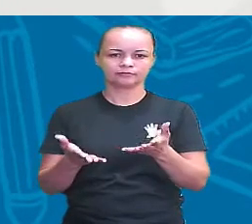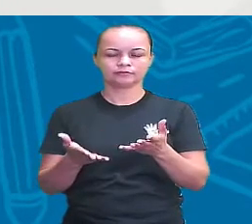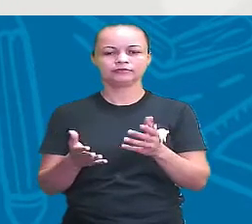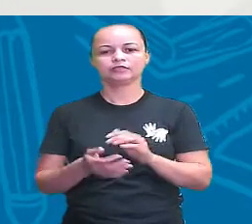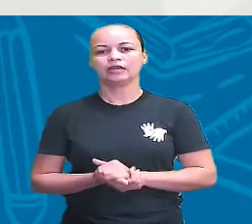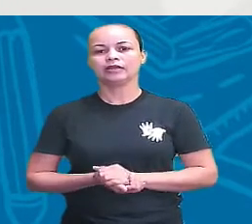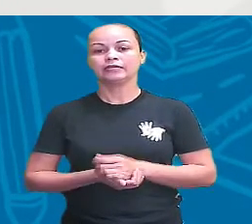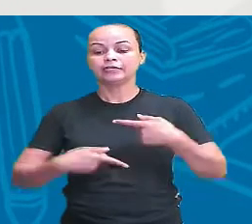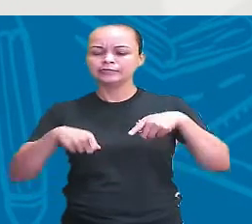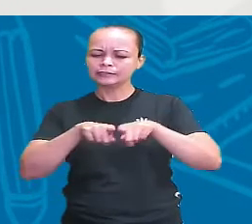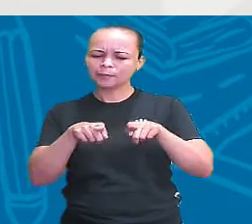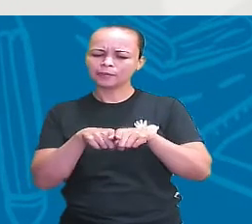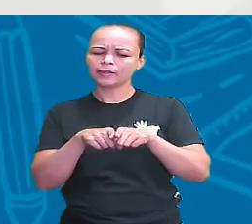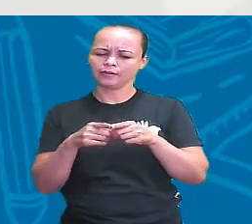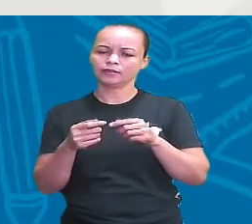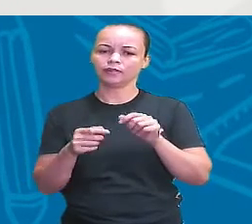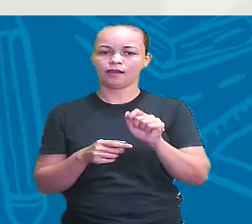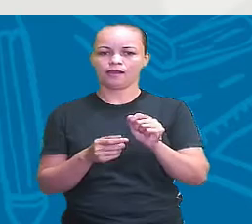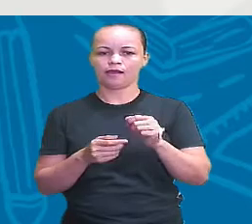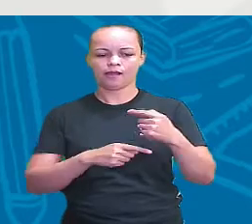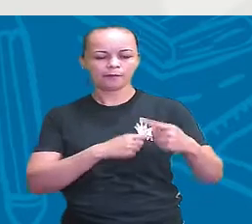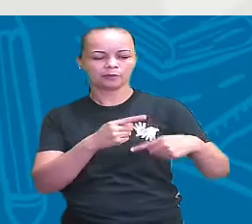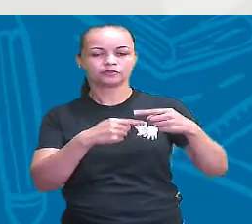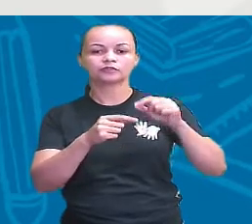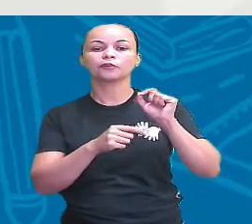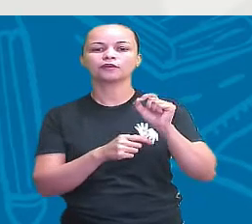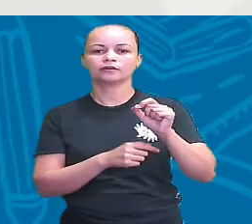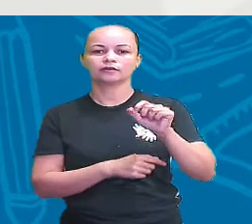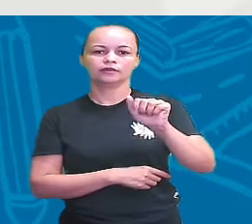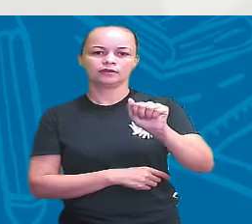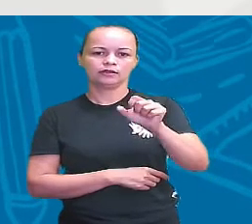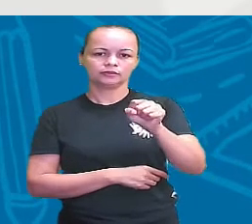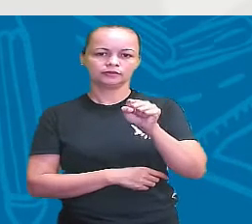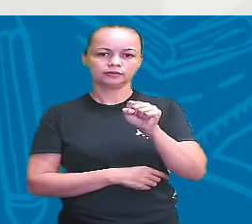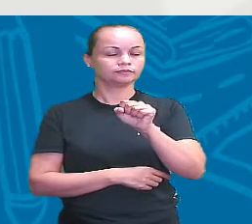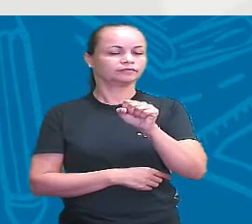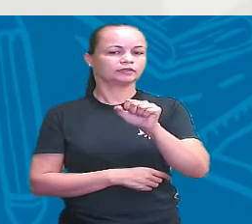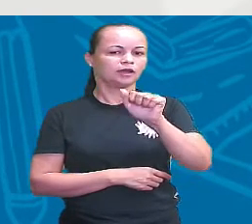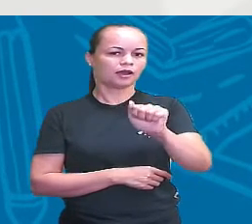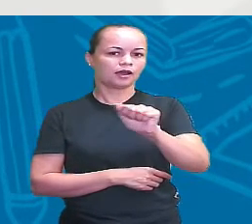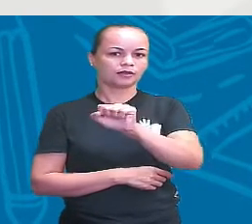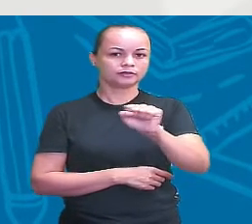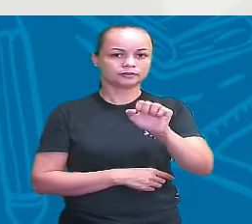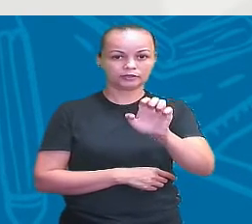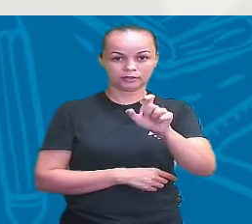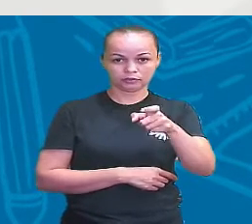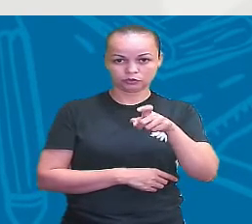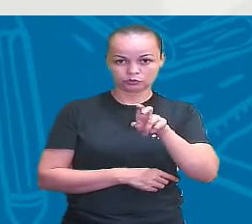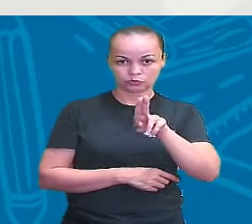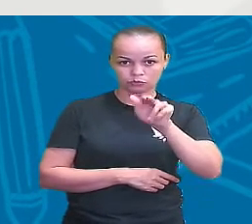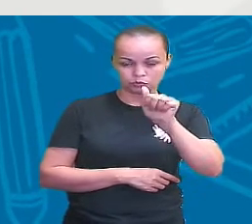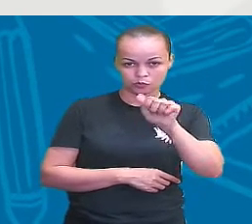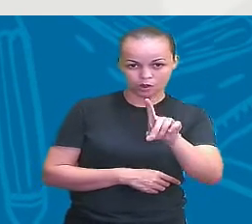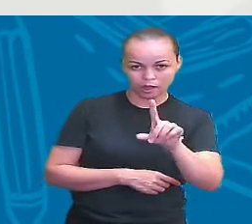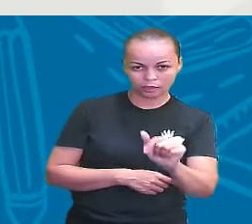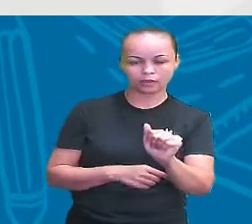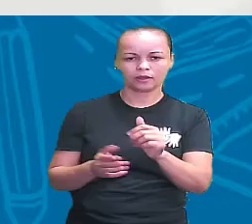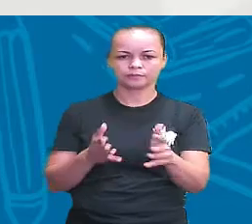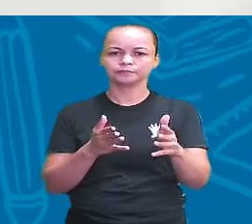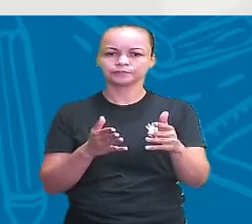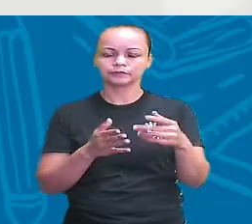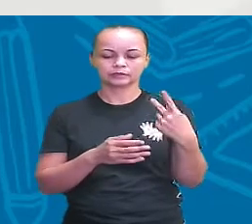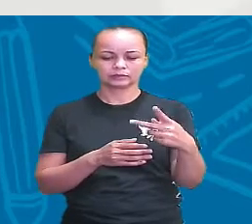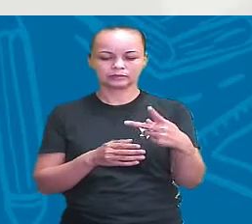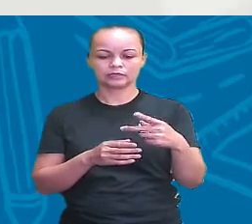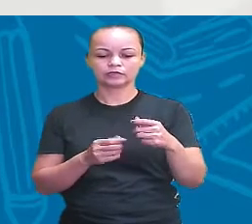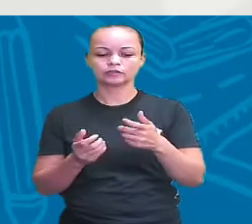a reprodução assexuada. Abre essa imagem aí, por favor, produção. Já na reprodução assexuada, e eu vou, mais uma vez,